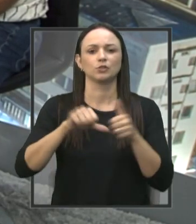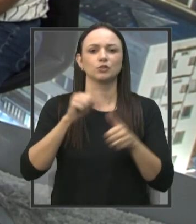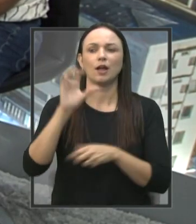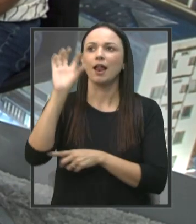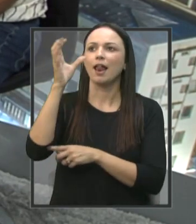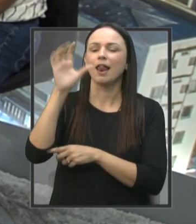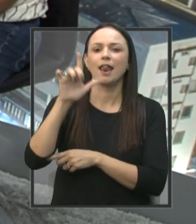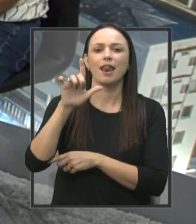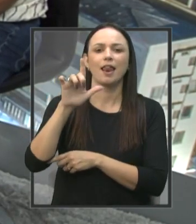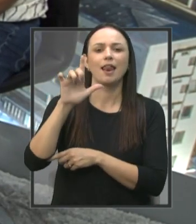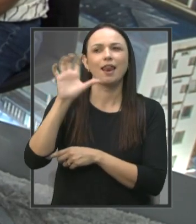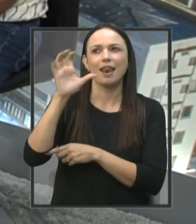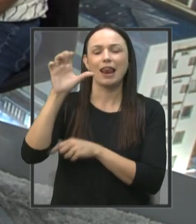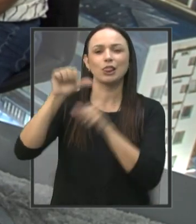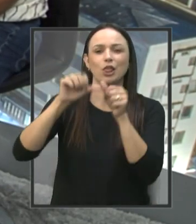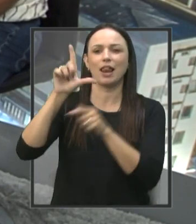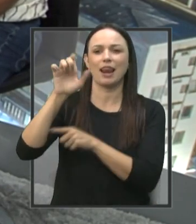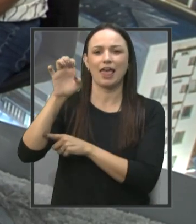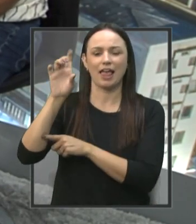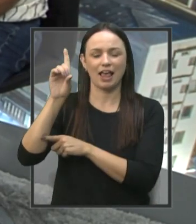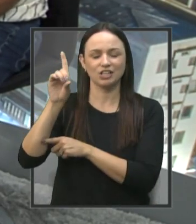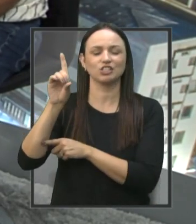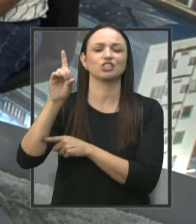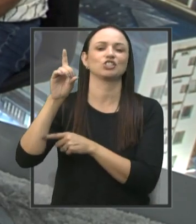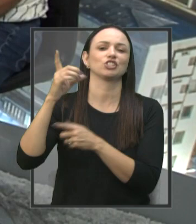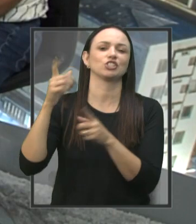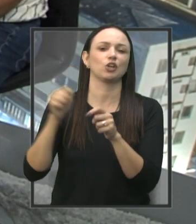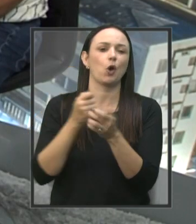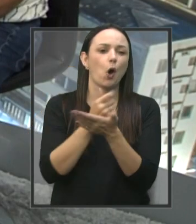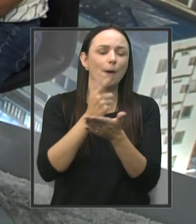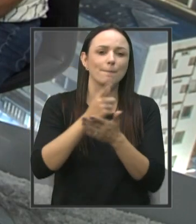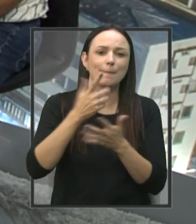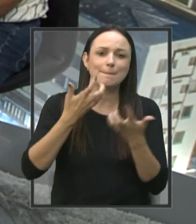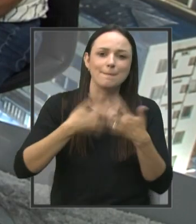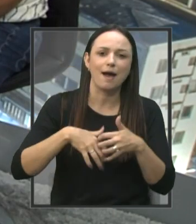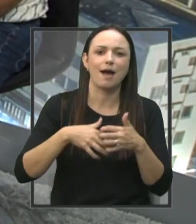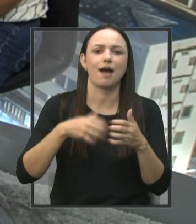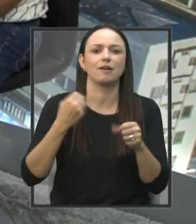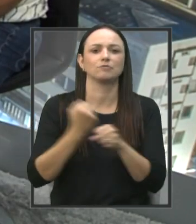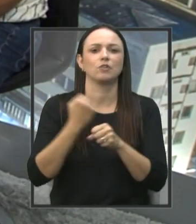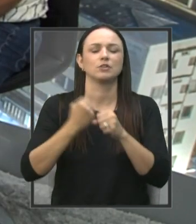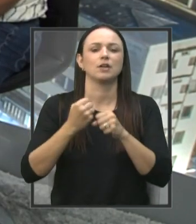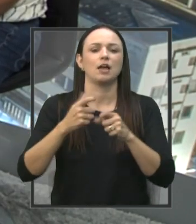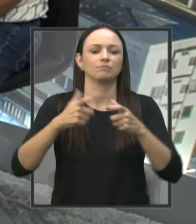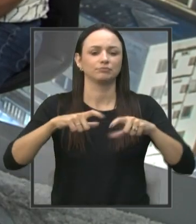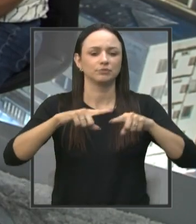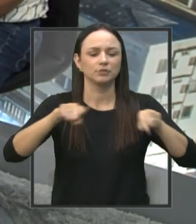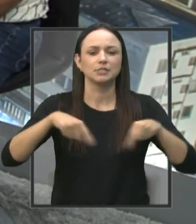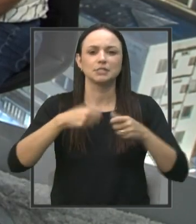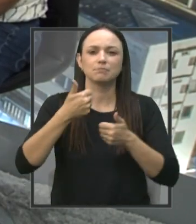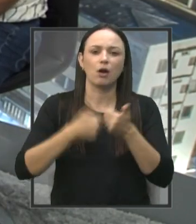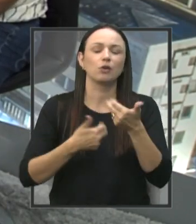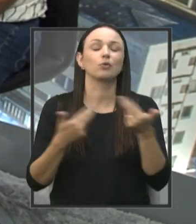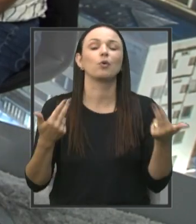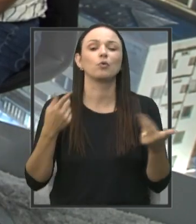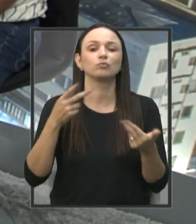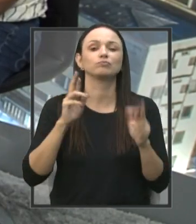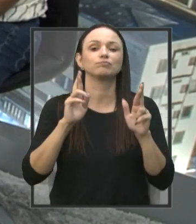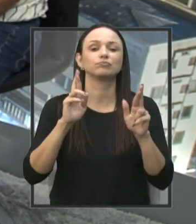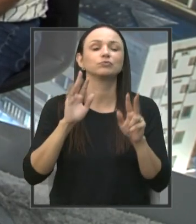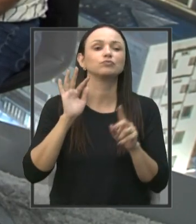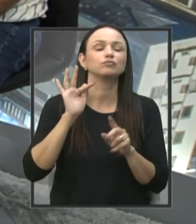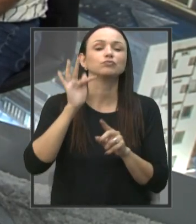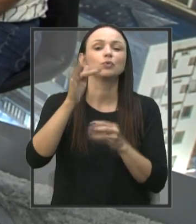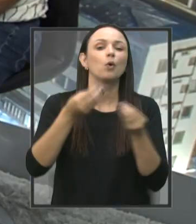Substituição das lâmpadas convencionais por lâmpada de LED, compra de maquinário, reforma das praças esportivas, qual a expectativa do senhor pra 2023?